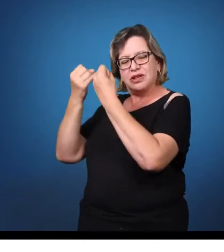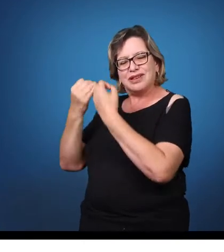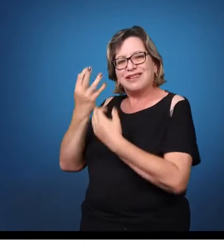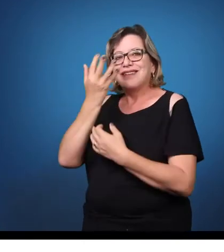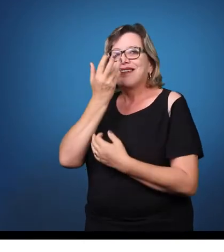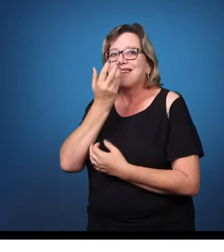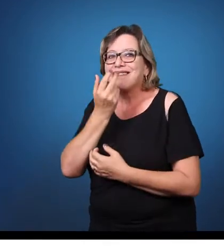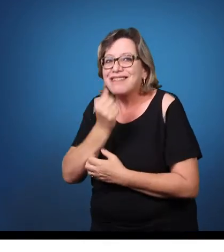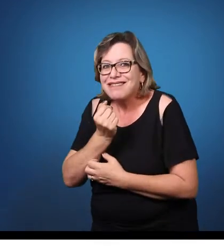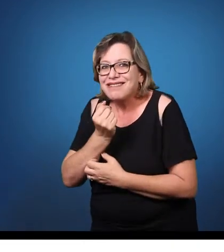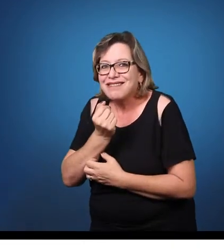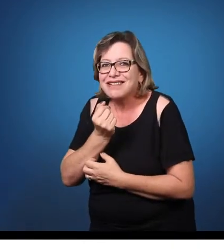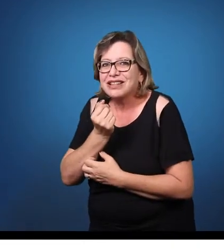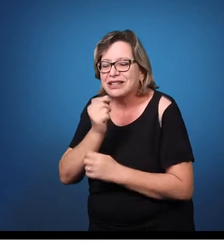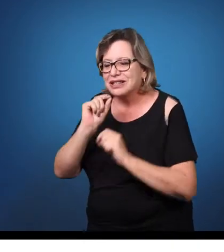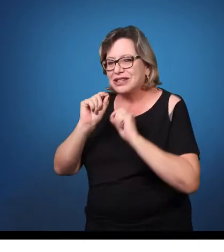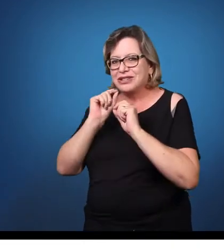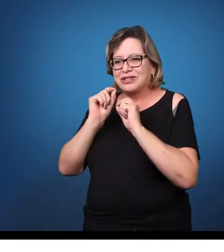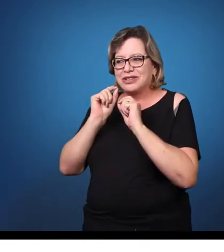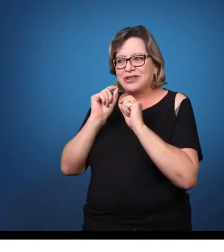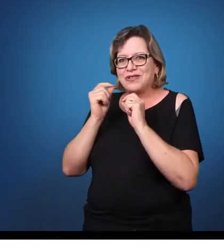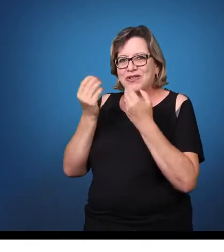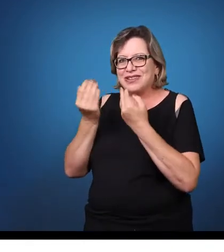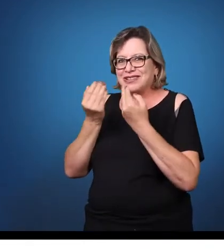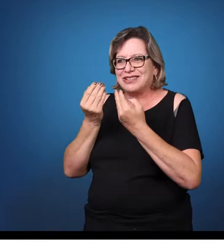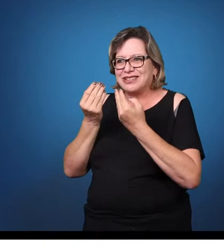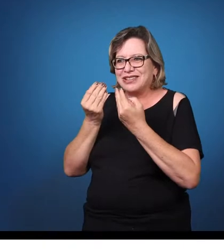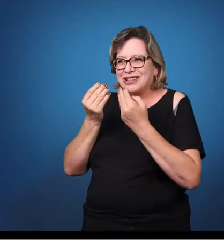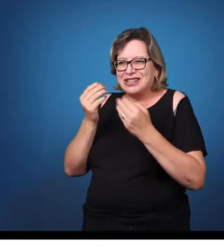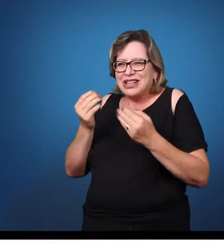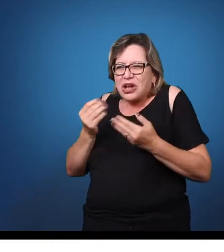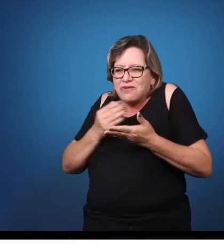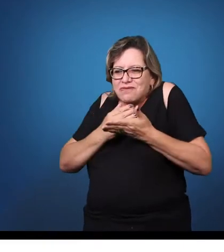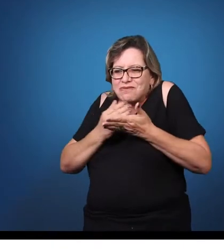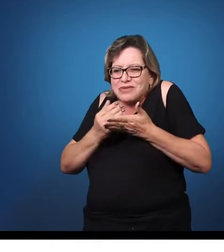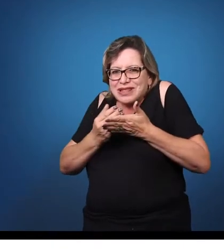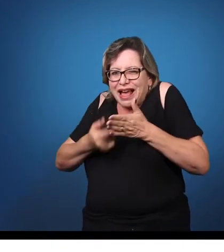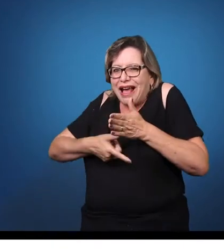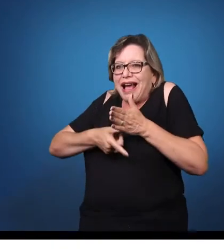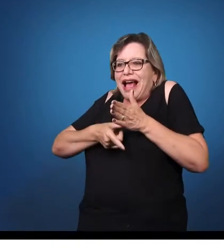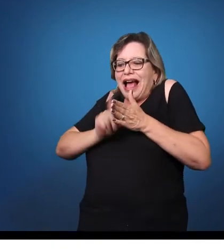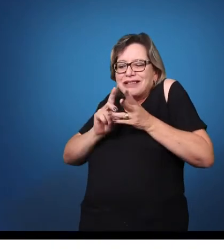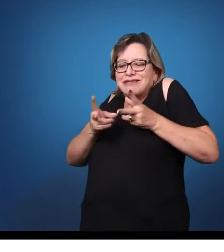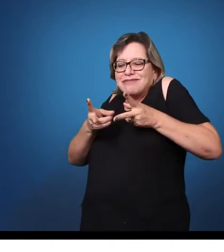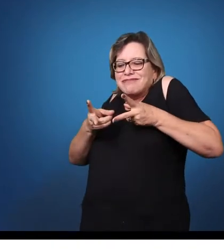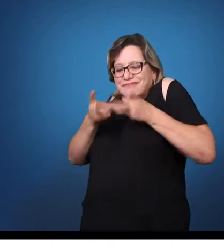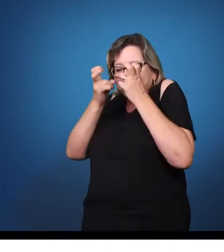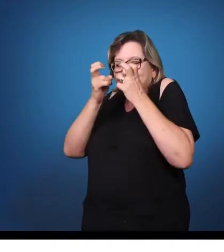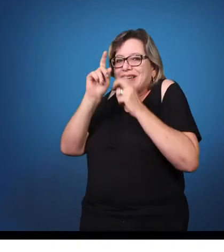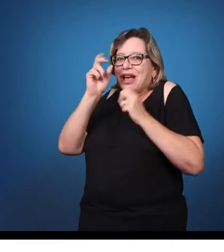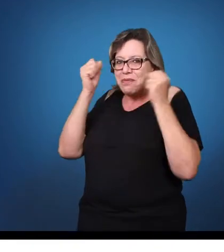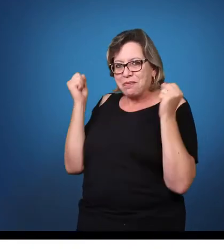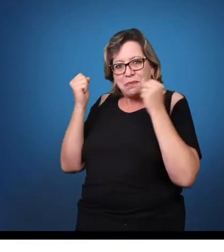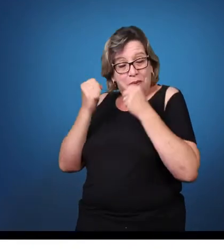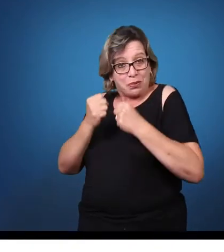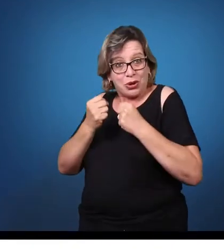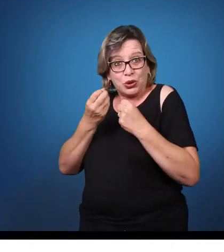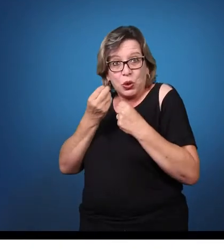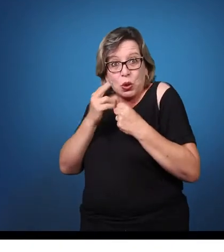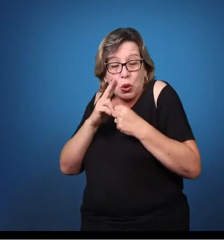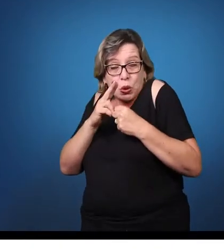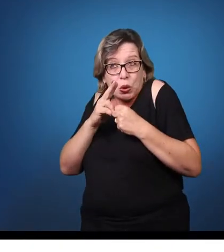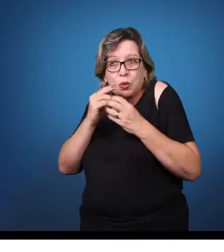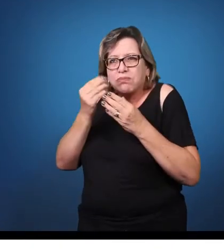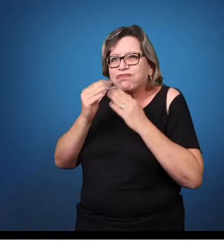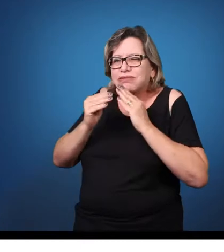gancho. Identificação precoce é possível ou há uma espécie de padrão, uma faixa etária? A mencionou antes, até